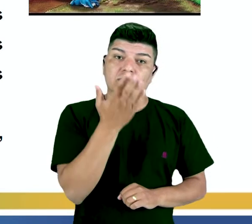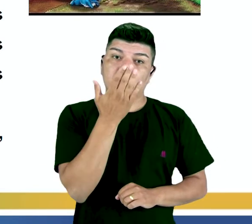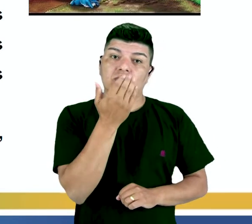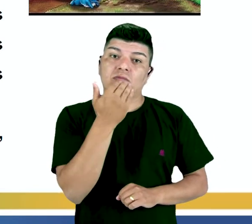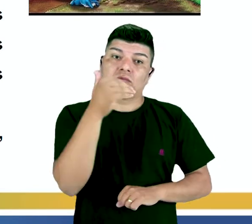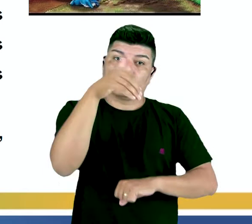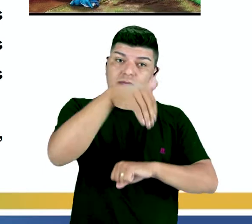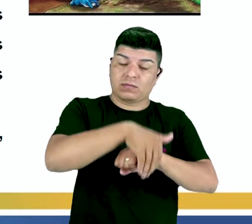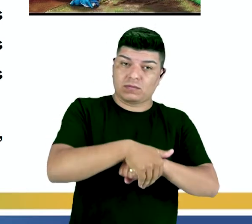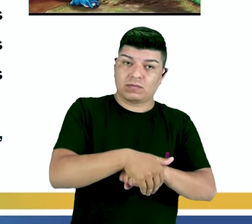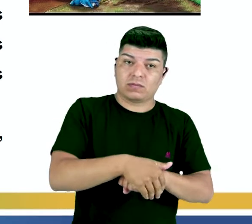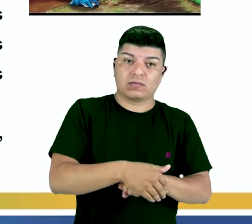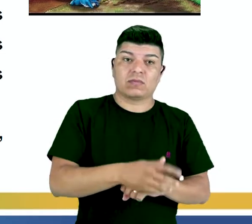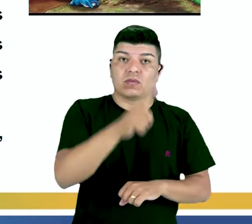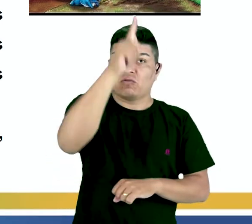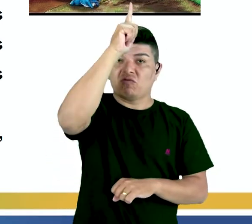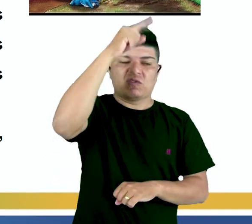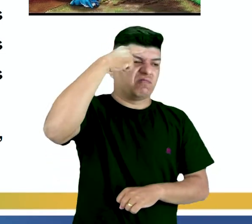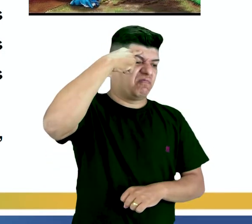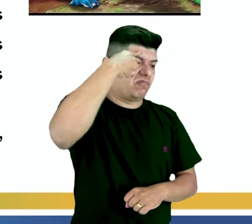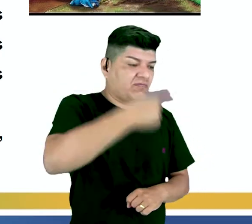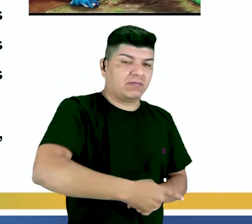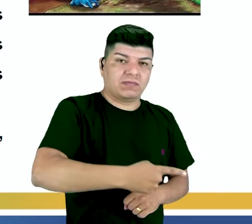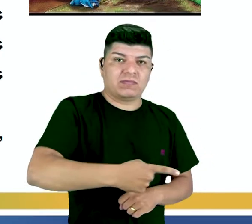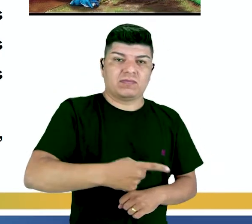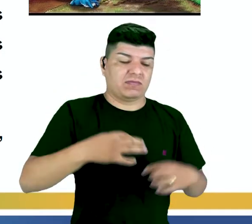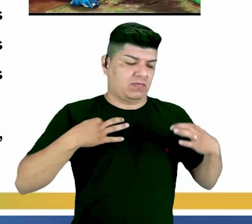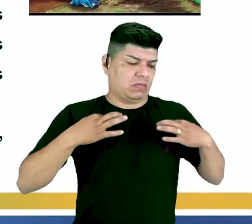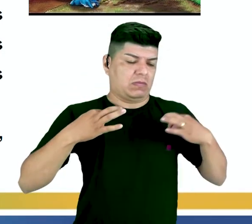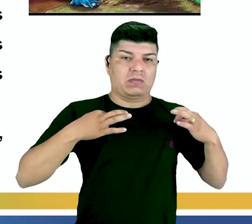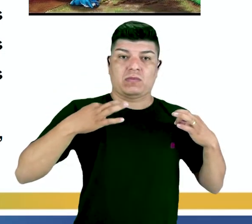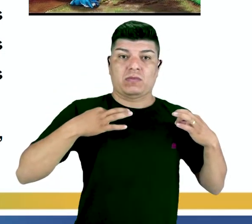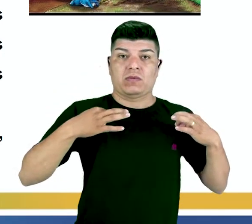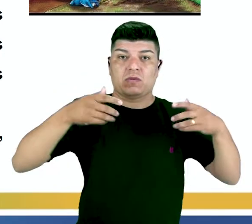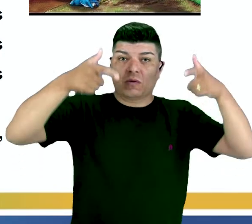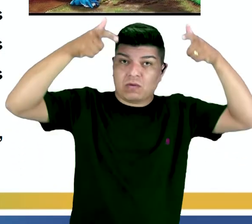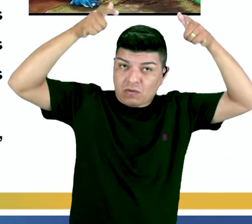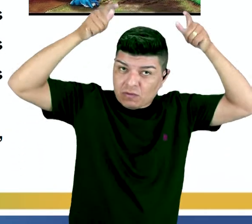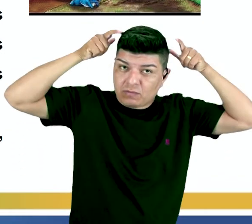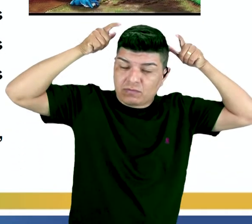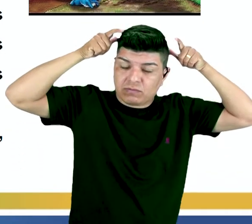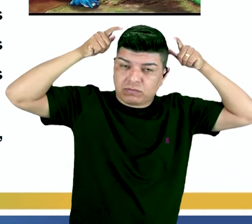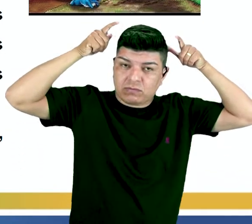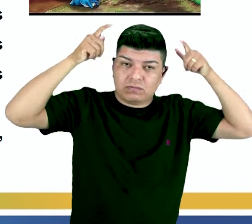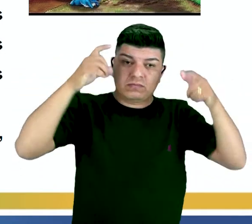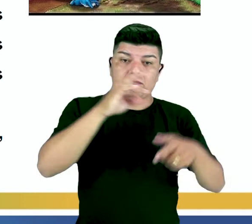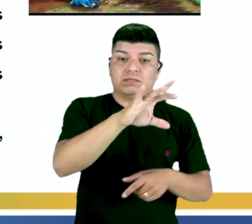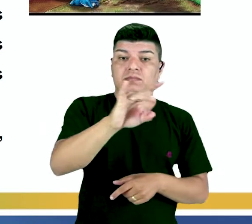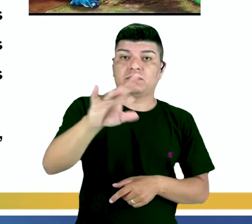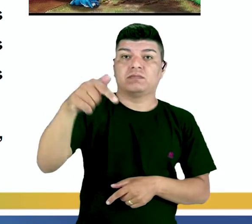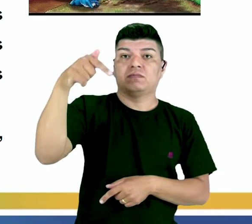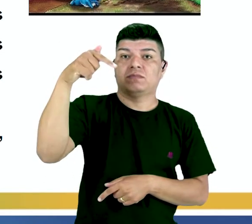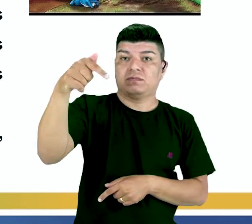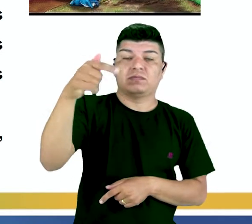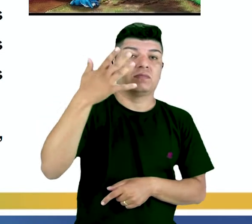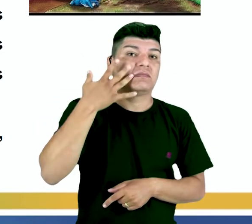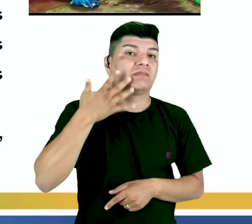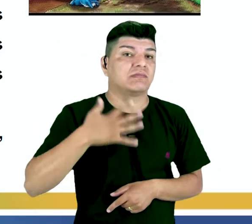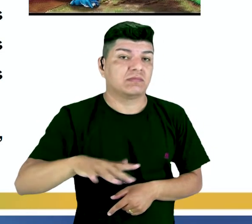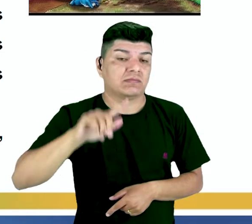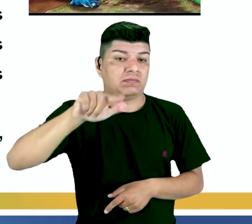o gigante ordenou que a mulher vestisse um gorro em cada menino e pusesse todos na cama para